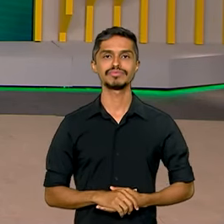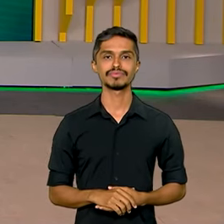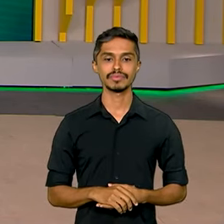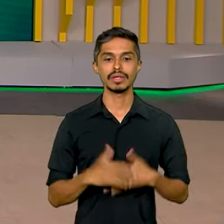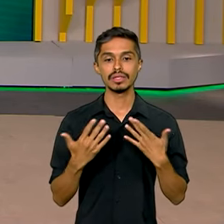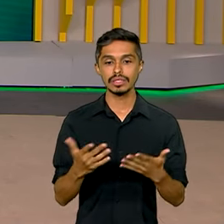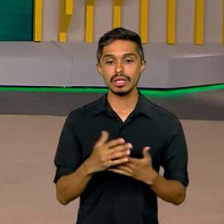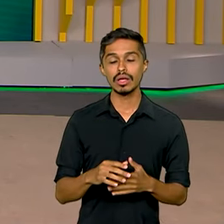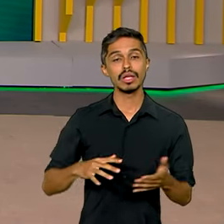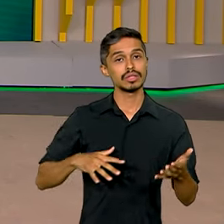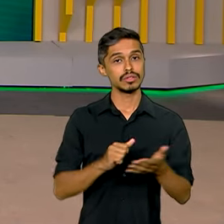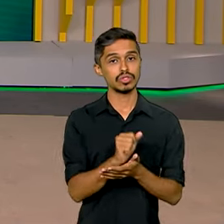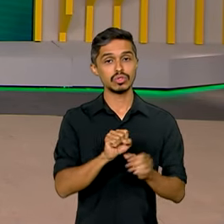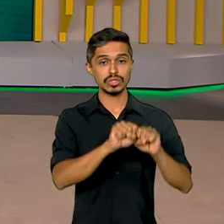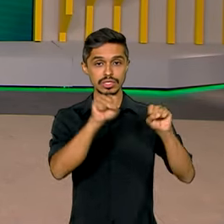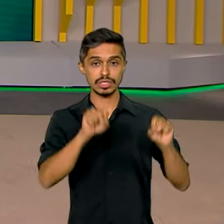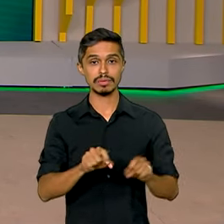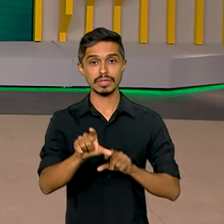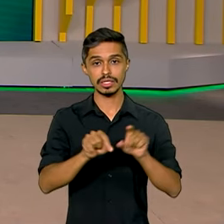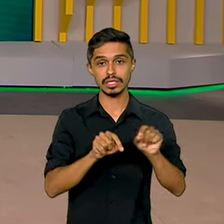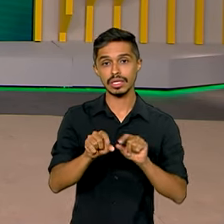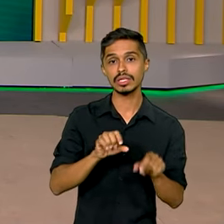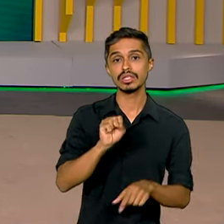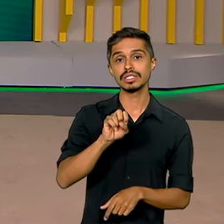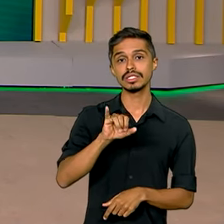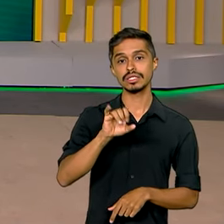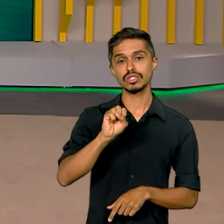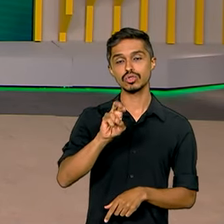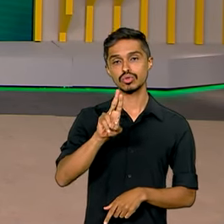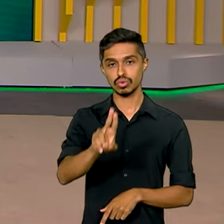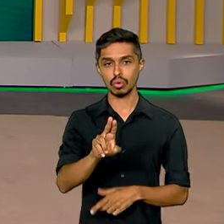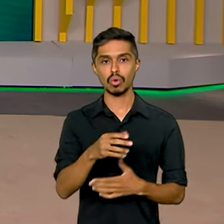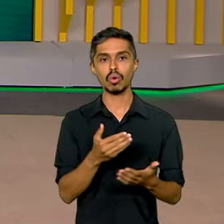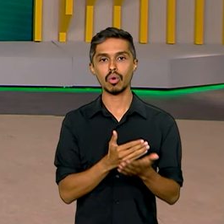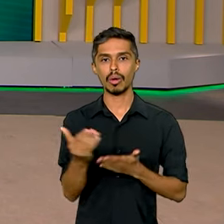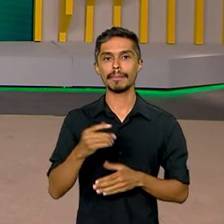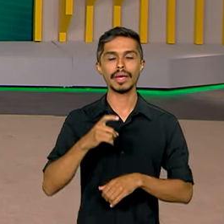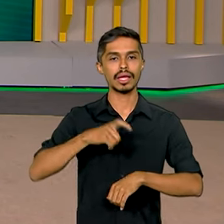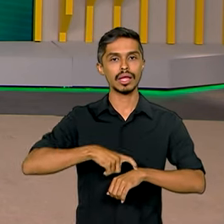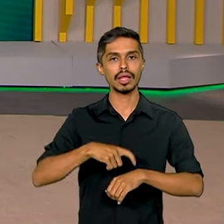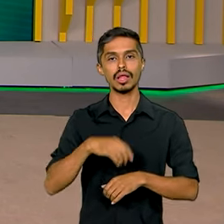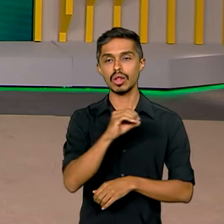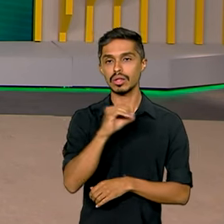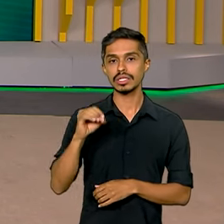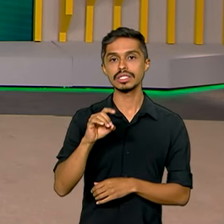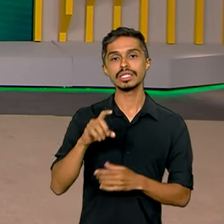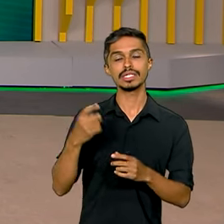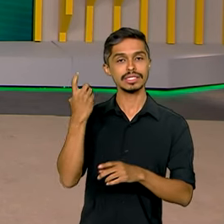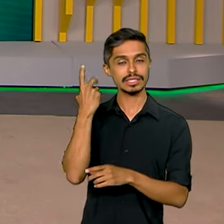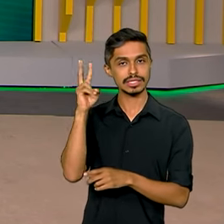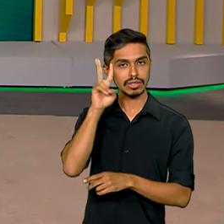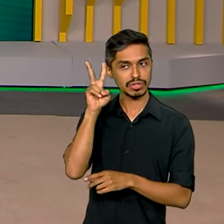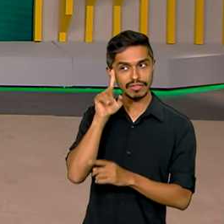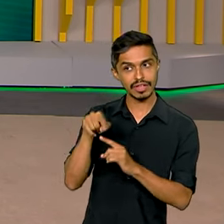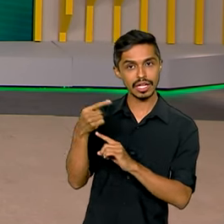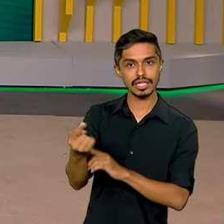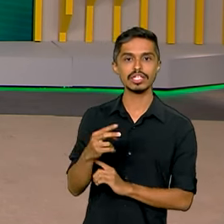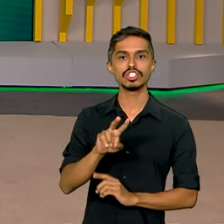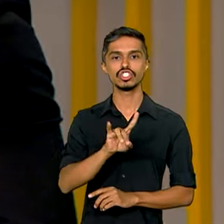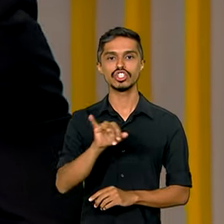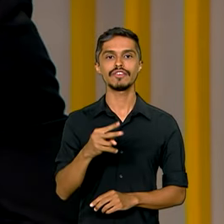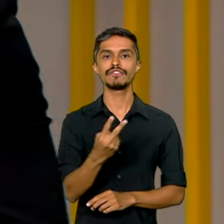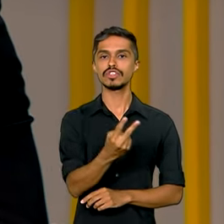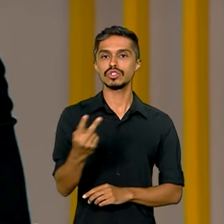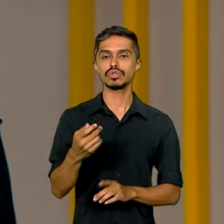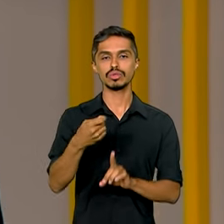As inscrições do Sistema de Seleção Unificada, o SISU, começam à meia-noite da próxima segunda-feira, 22 de janeiro.